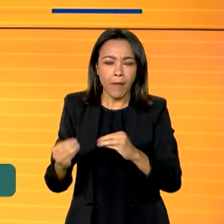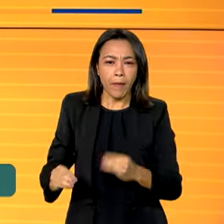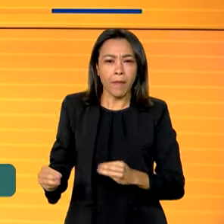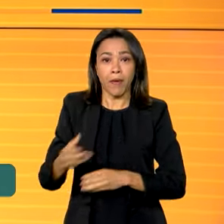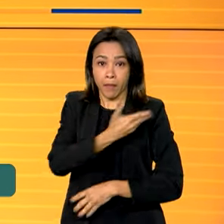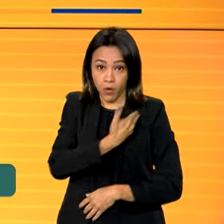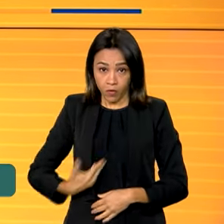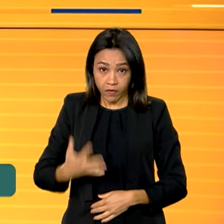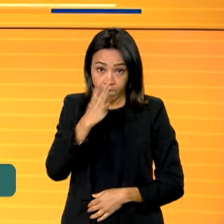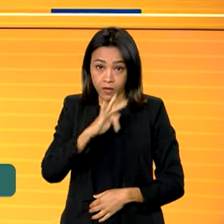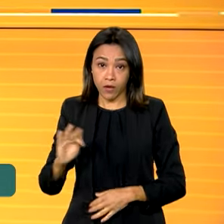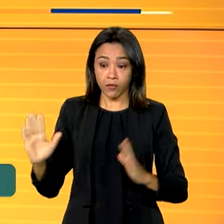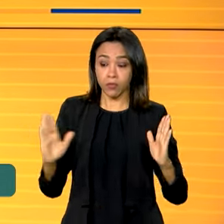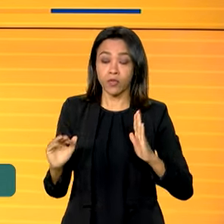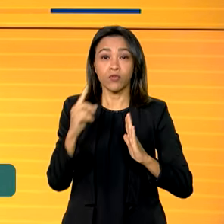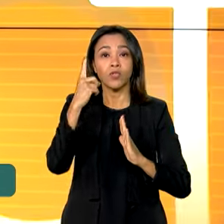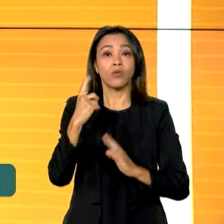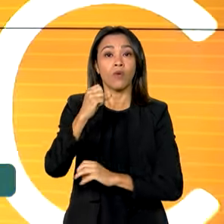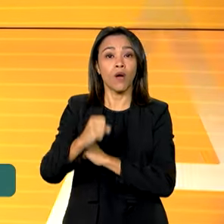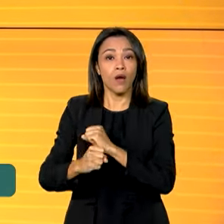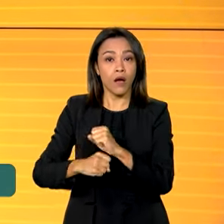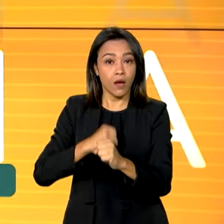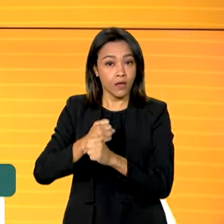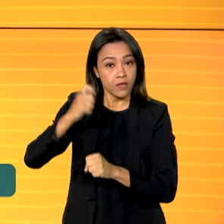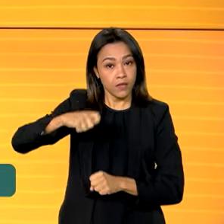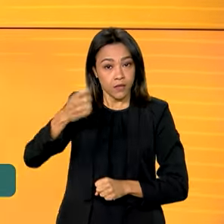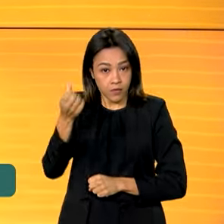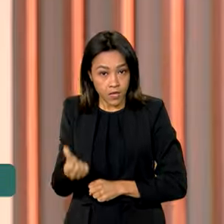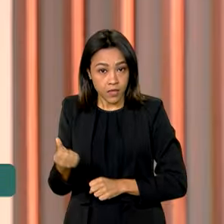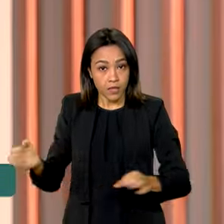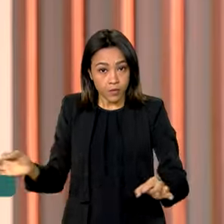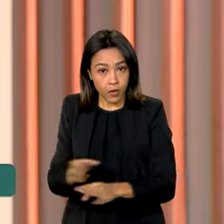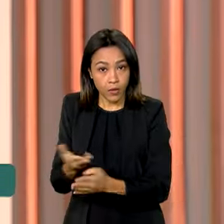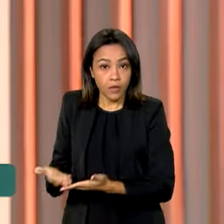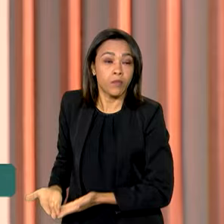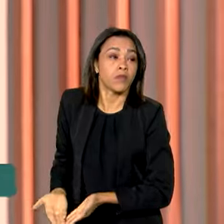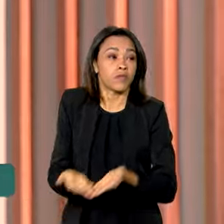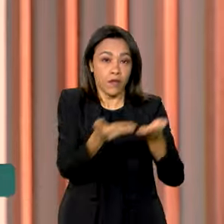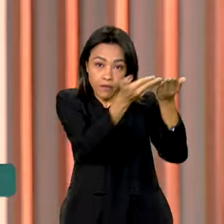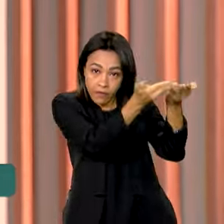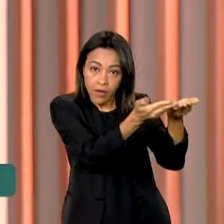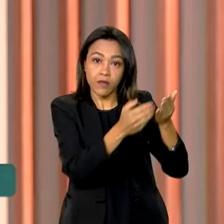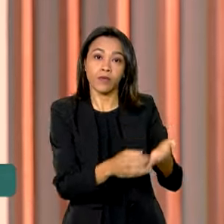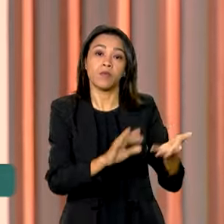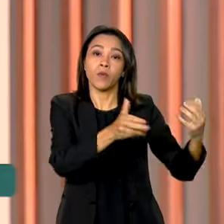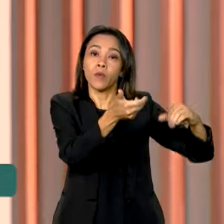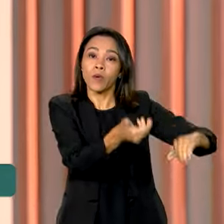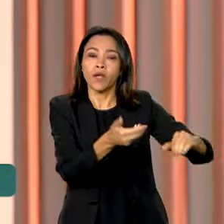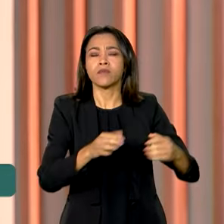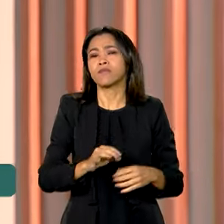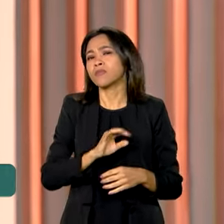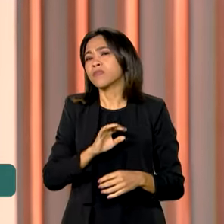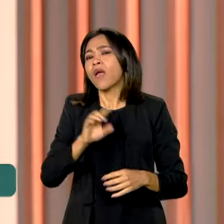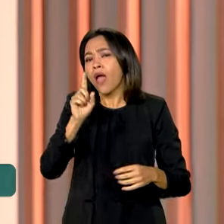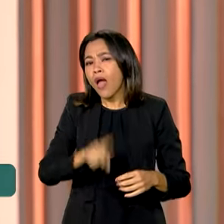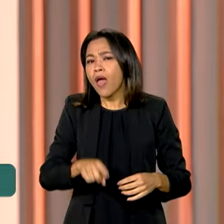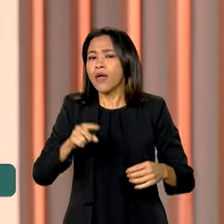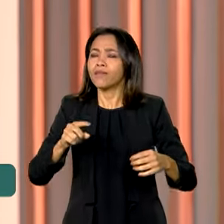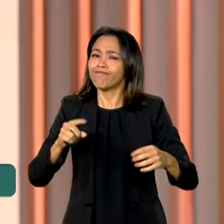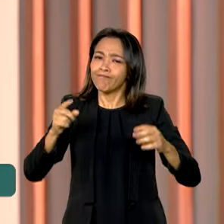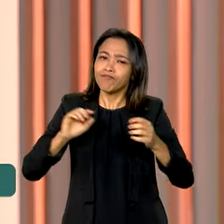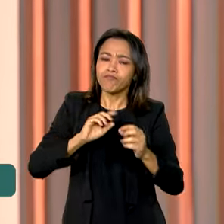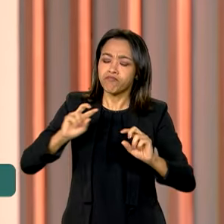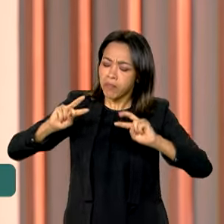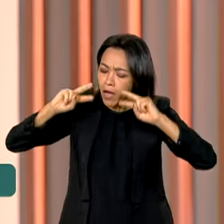ano e meio e recentemente enviado ao Congresso Nacional. O objetivo é reconhecer a importância deste tipo de